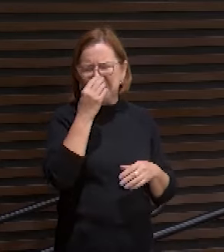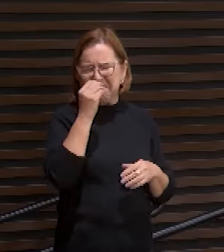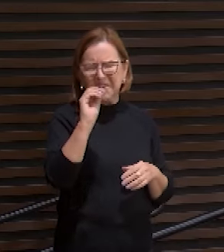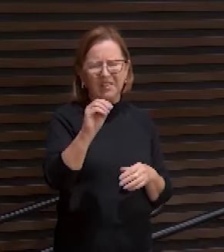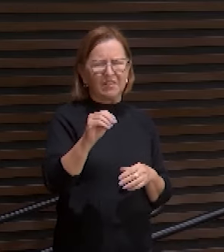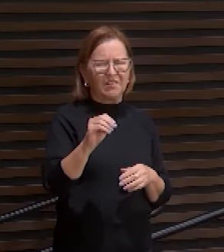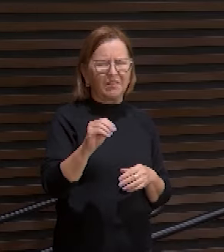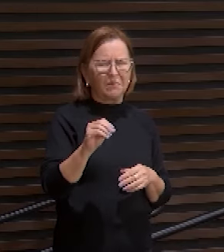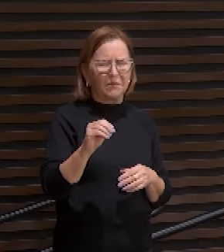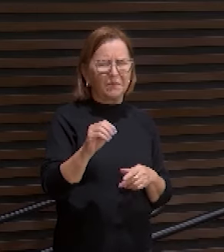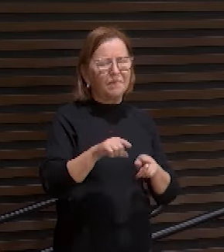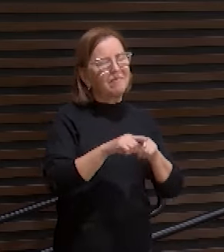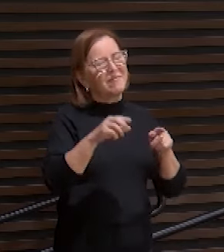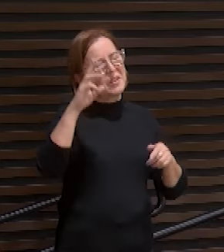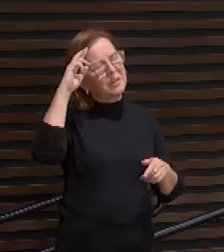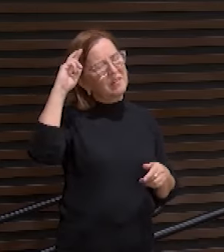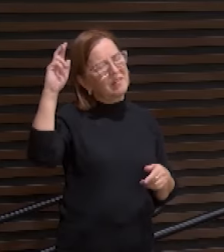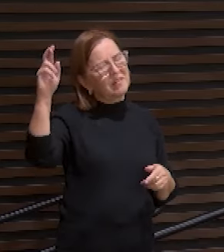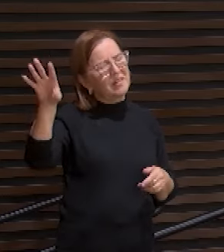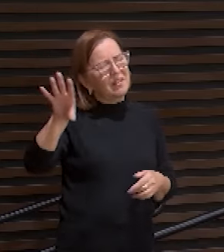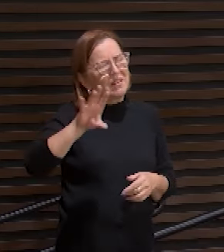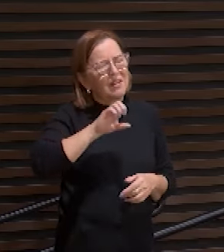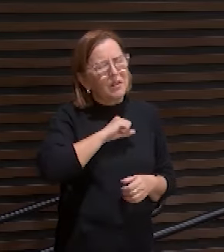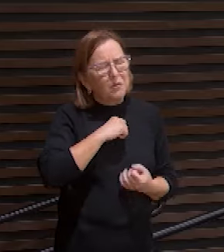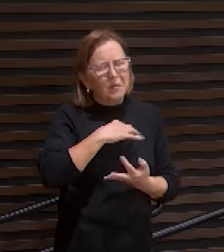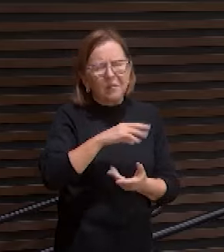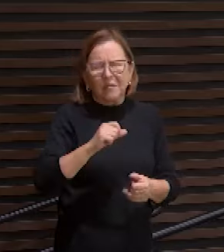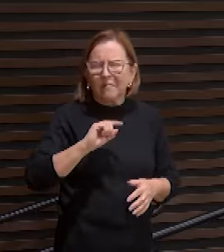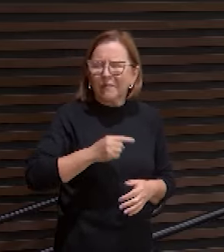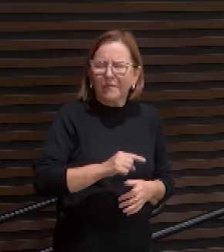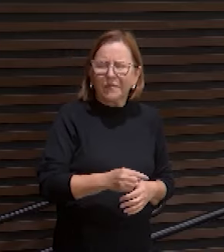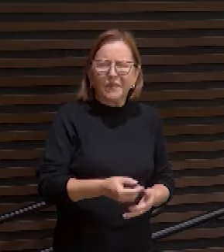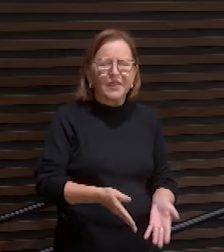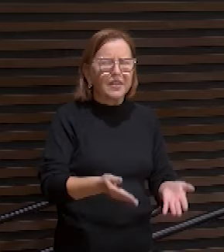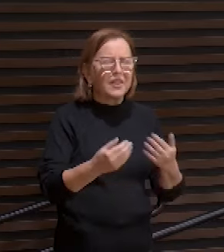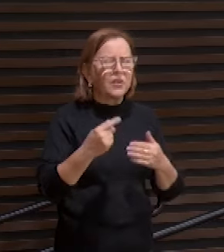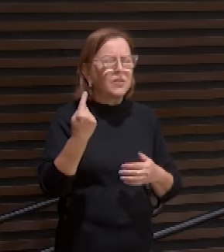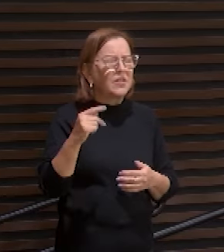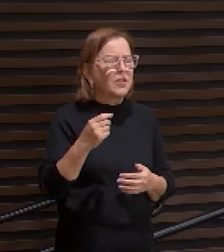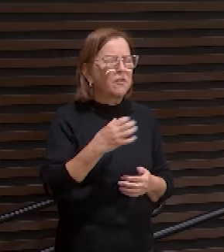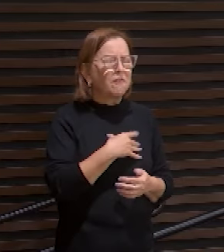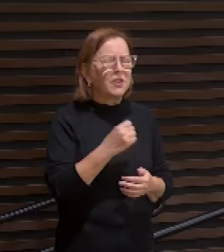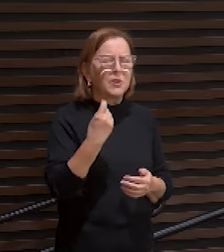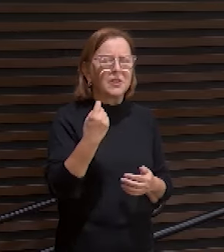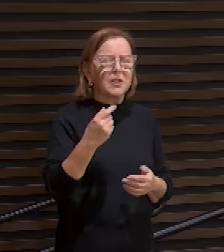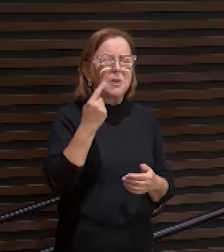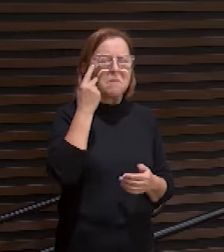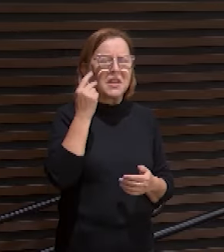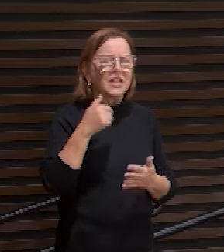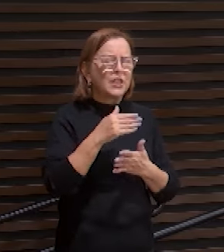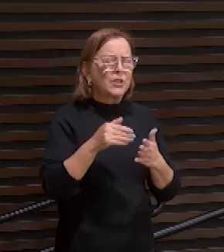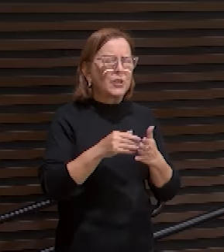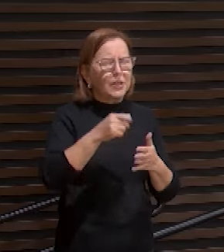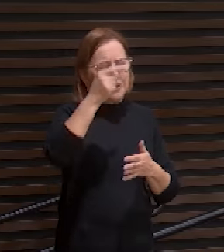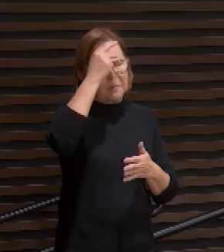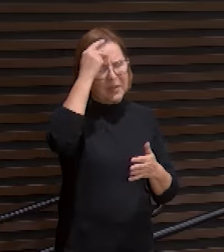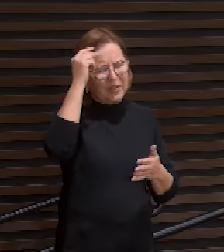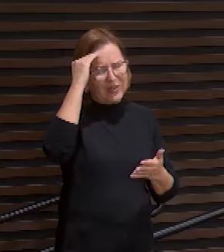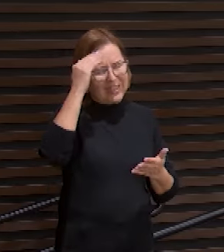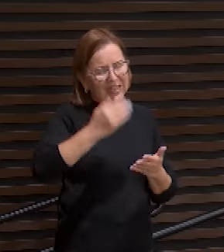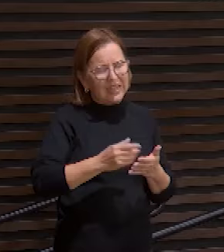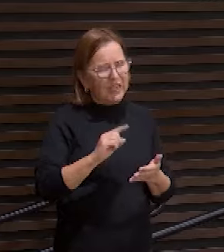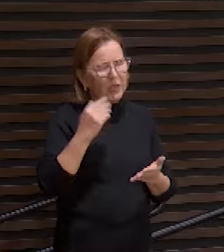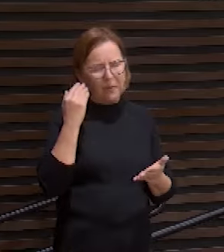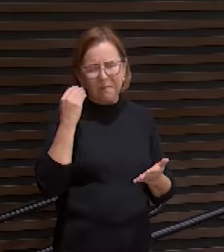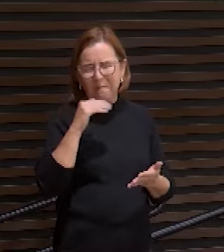mas o senhor amou o mundo de tal maneira que deu seu filho unigênito para que todo aquele que nele crê não pereça